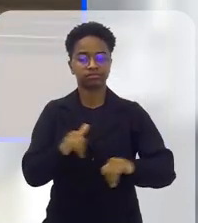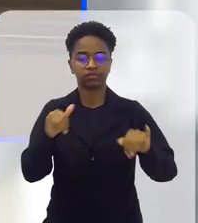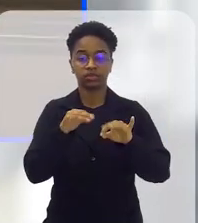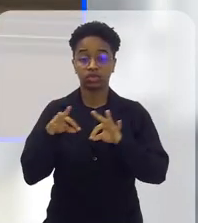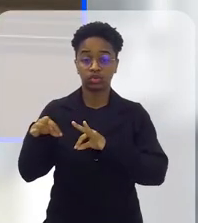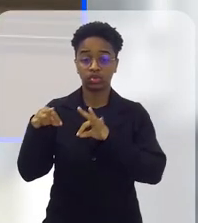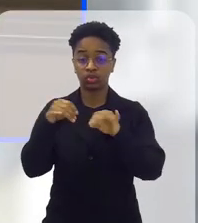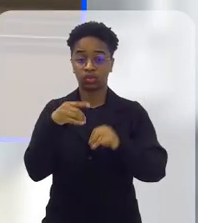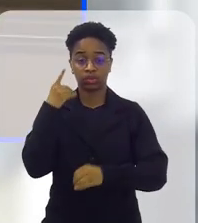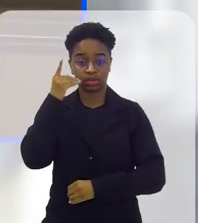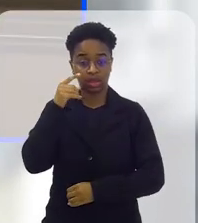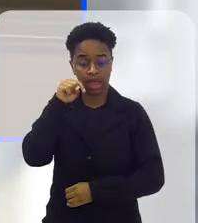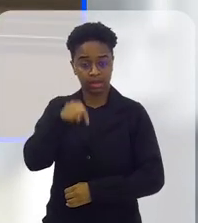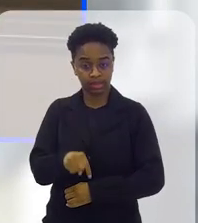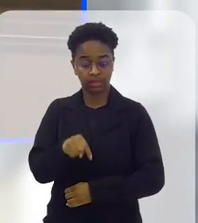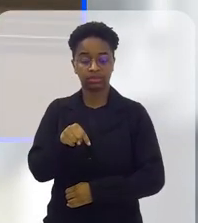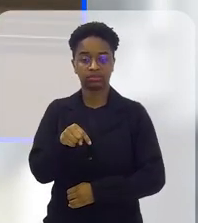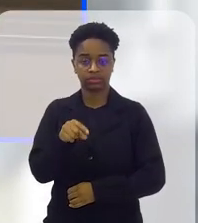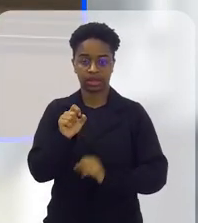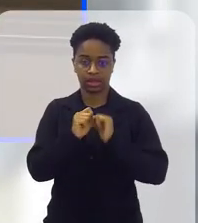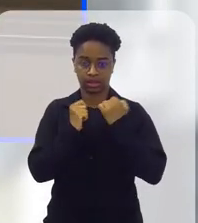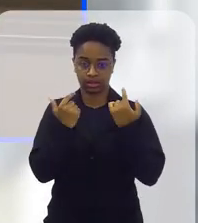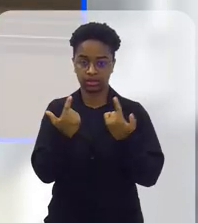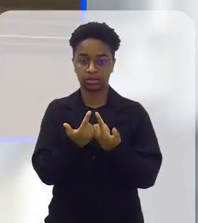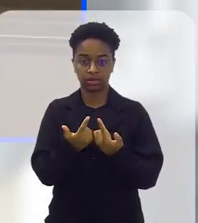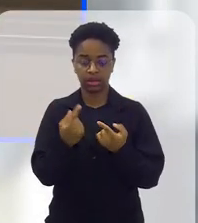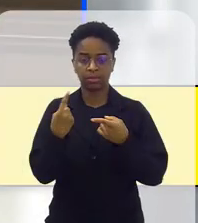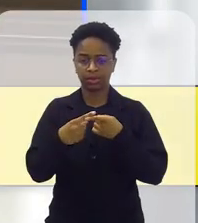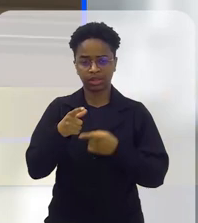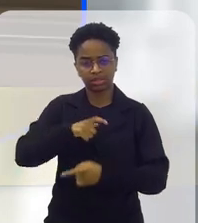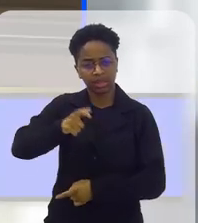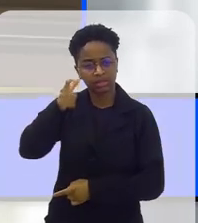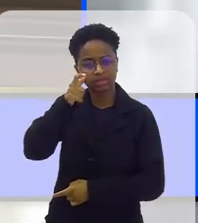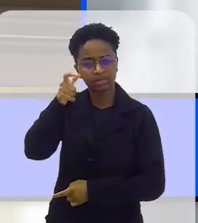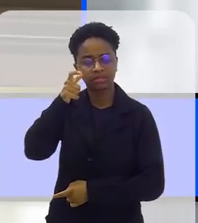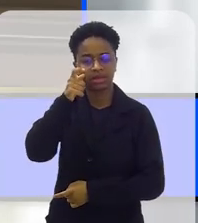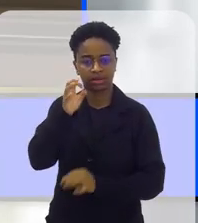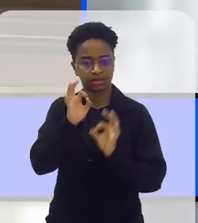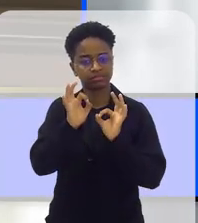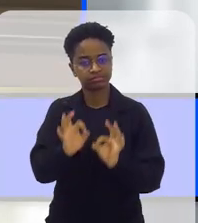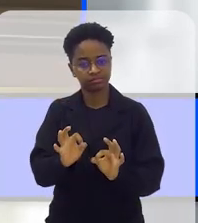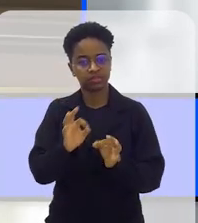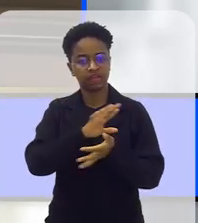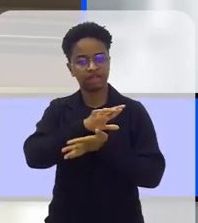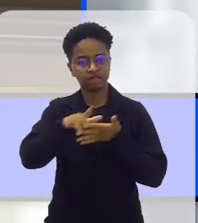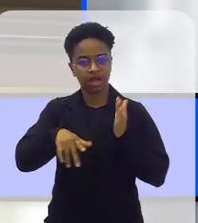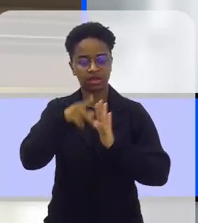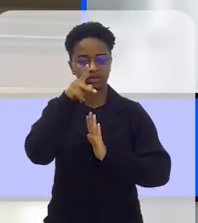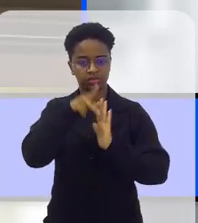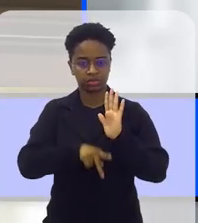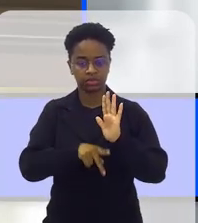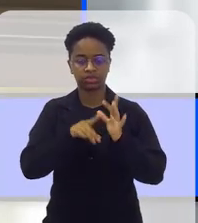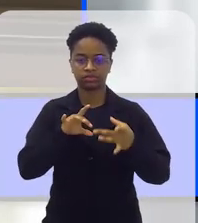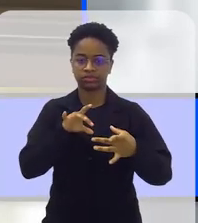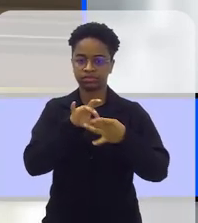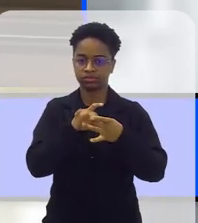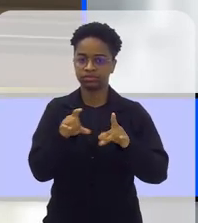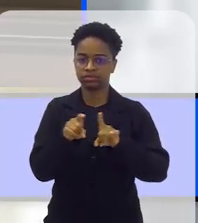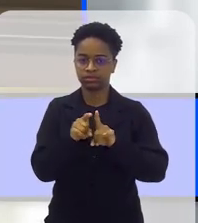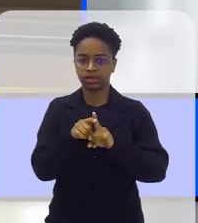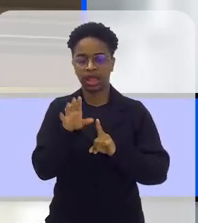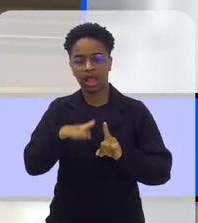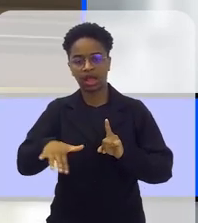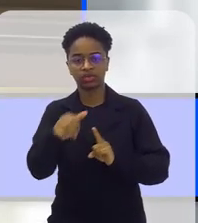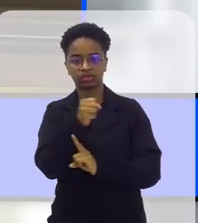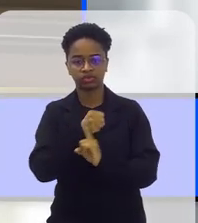todo o parlamento aqui, todos os deputados com muito interesse, com vários projetos ligados